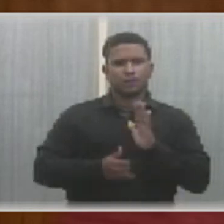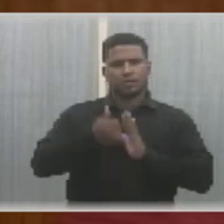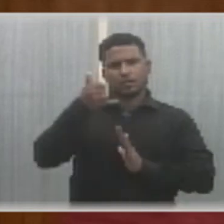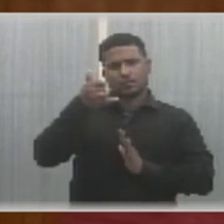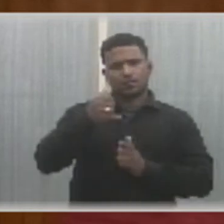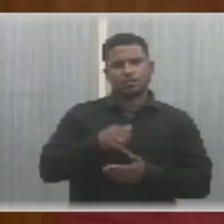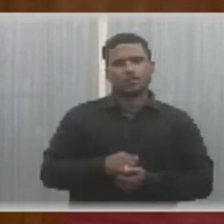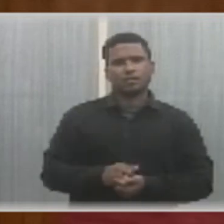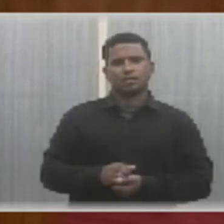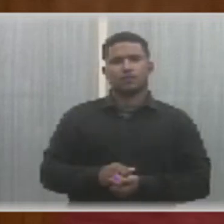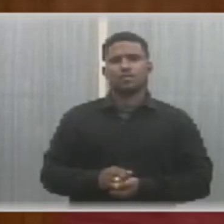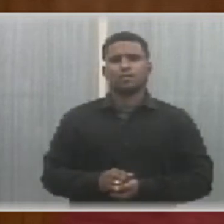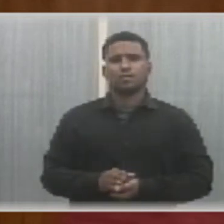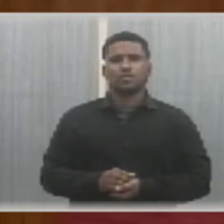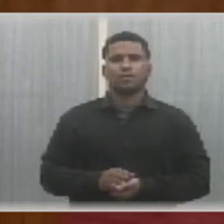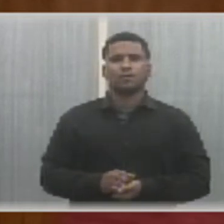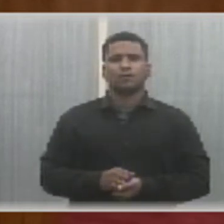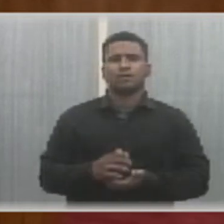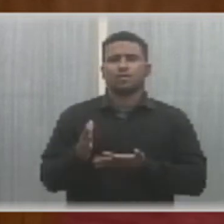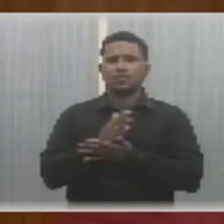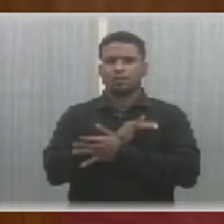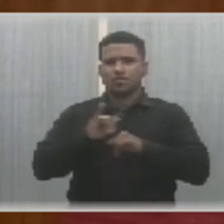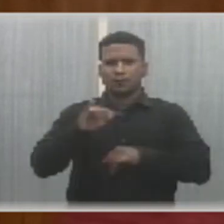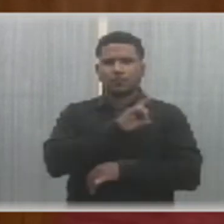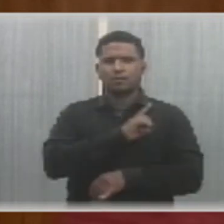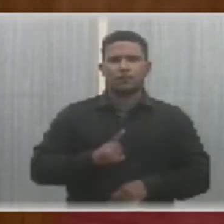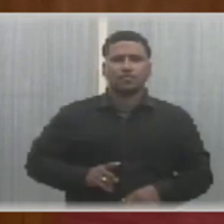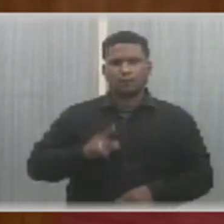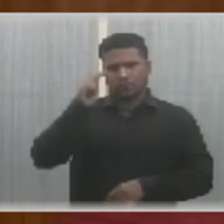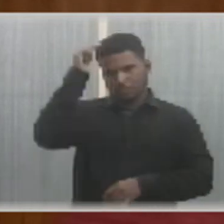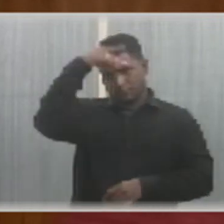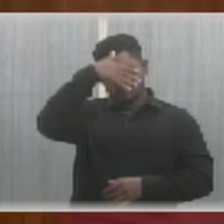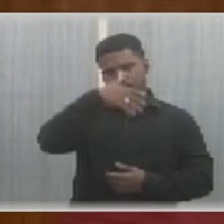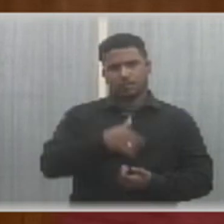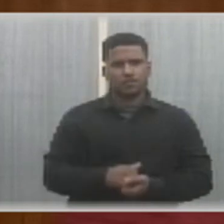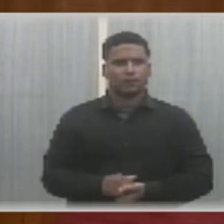Escrito nos pequenos avisos, o deputado Gustavo Neiva.